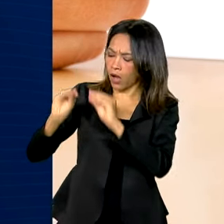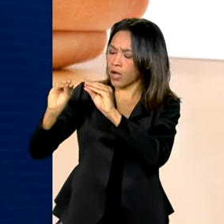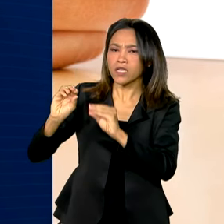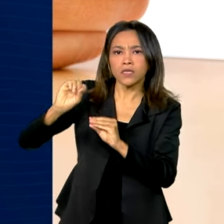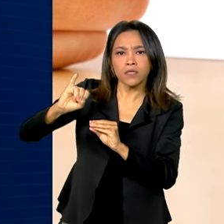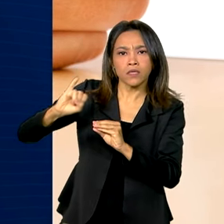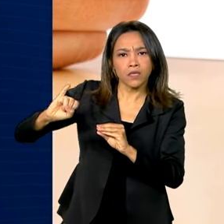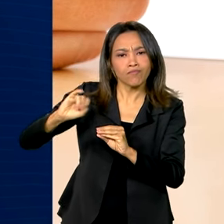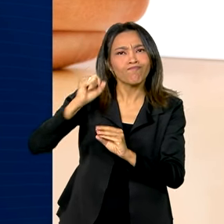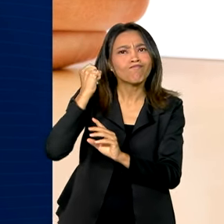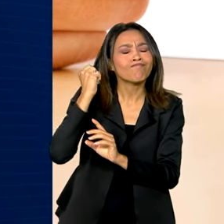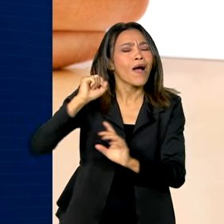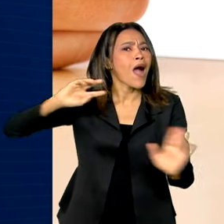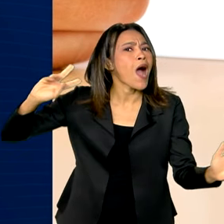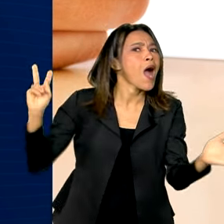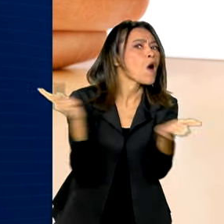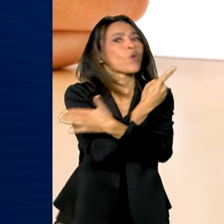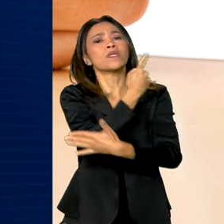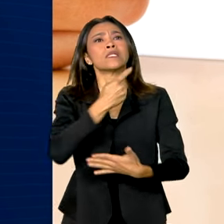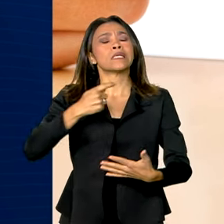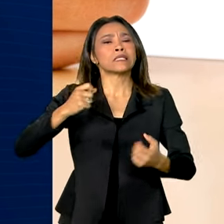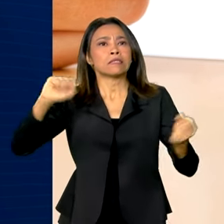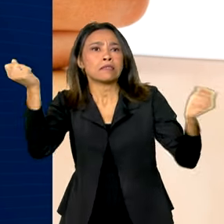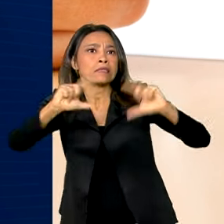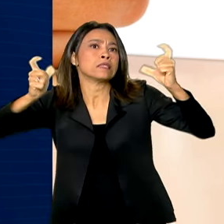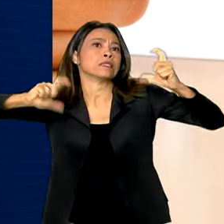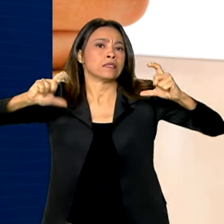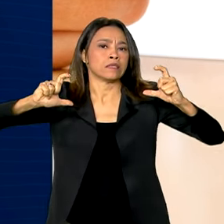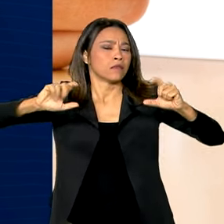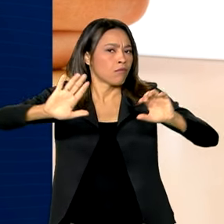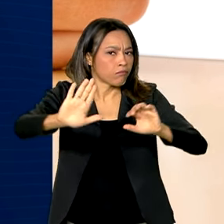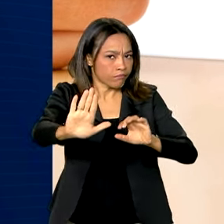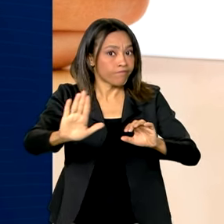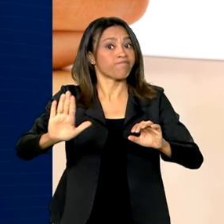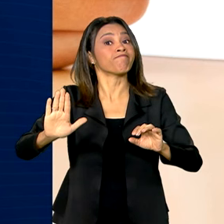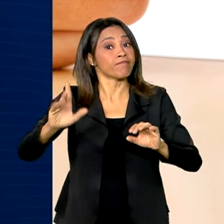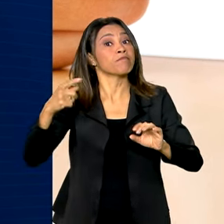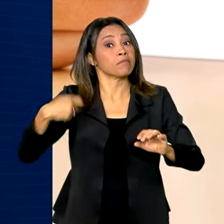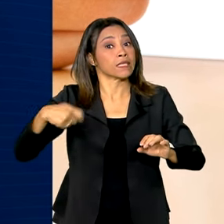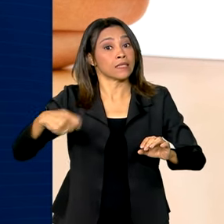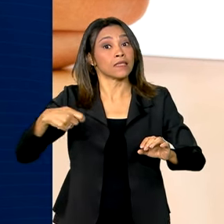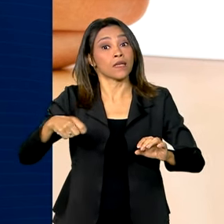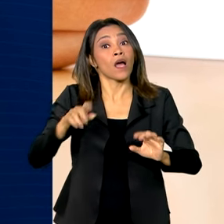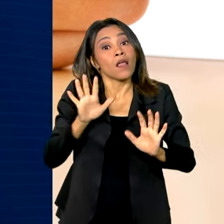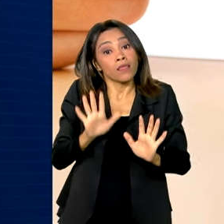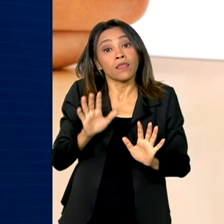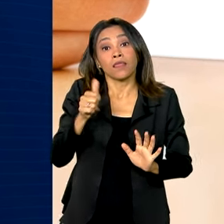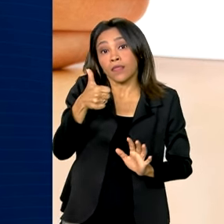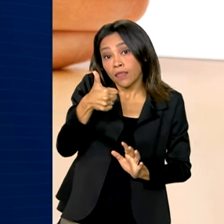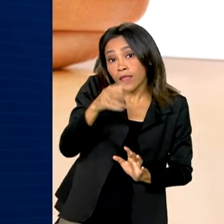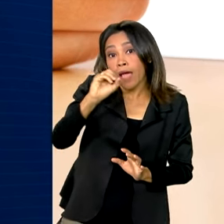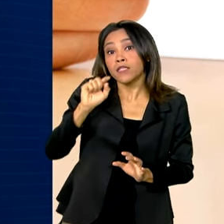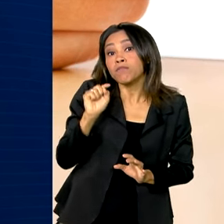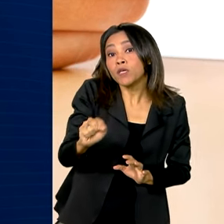situações excepcionais e imprevisíveis, desde que o acontecimento atinja pelo menos 10 mil candidatos e